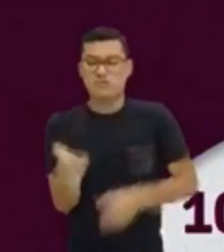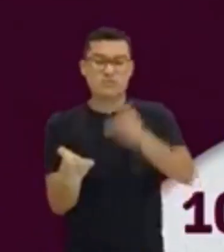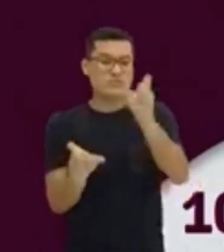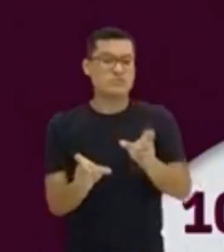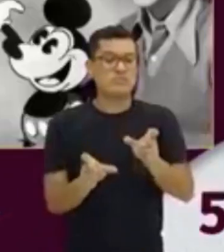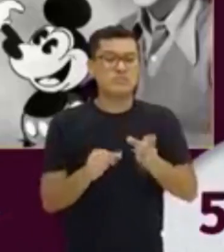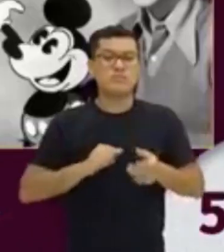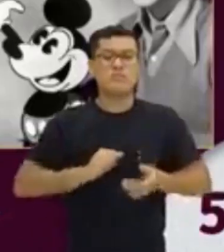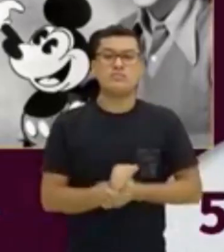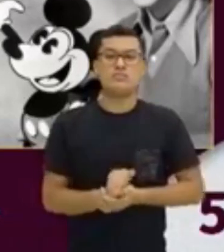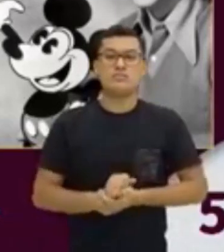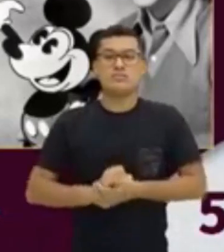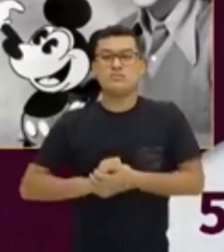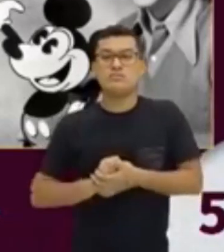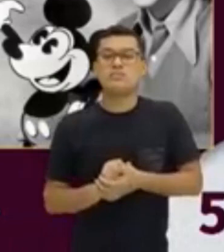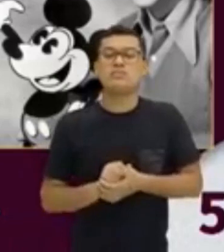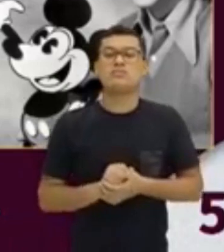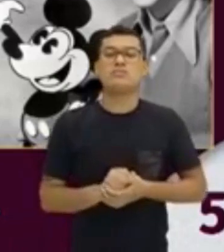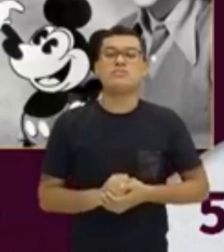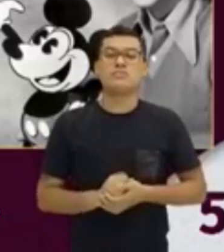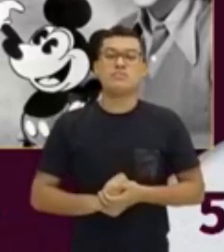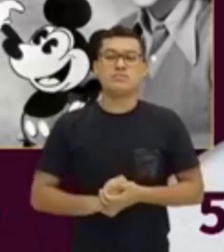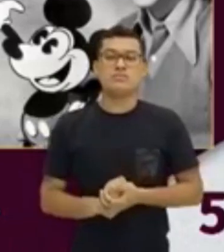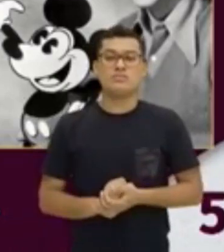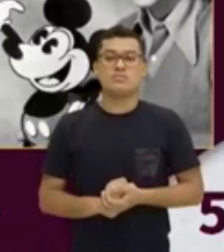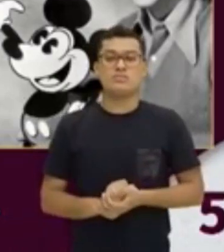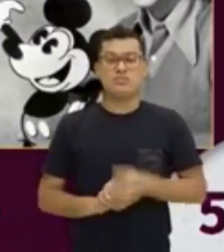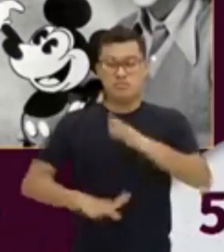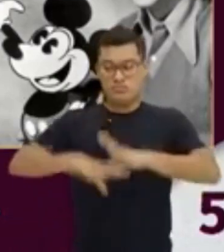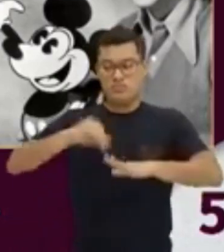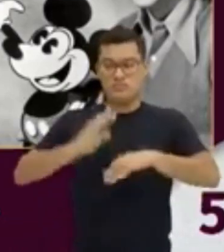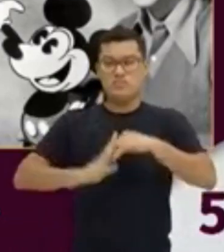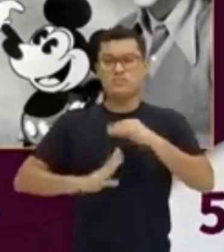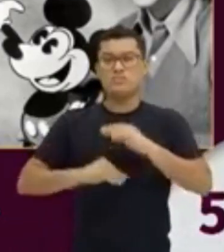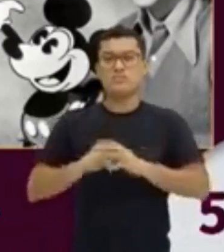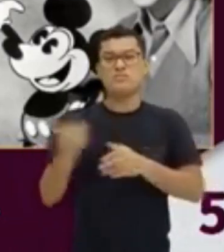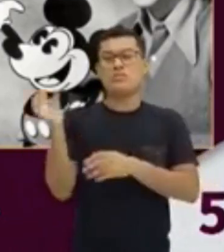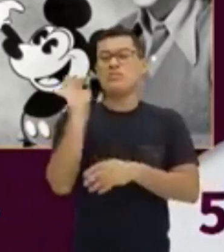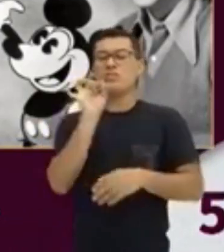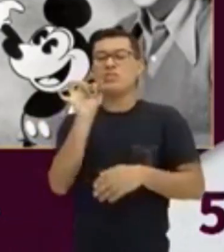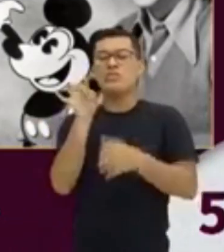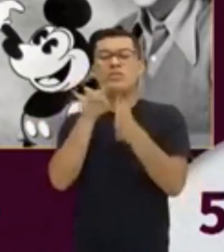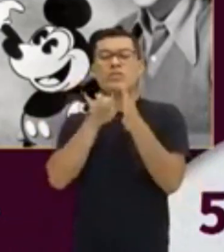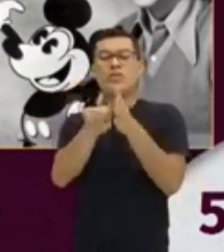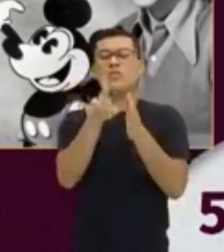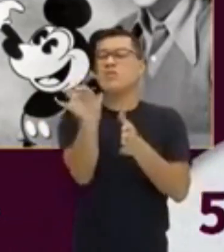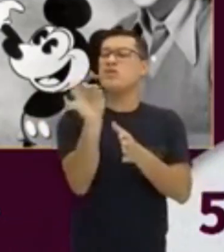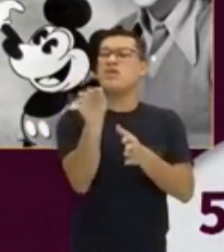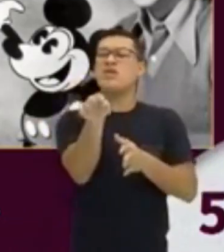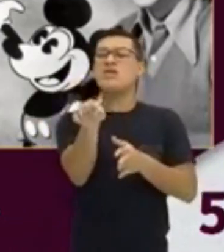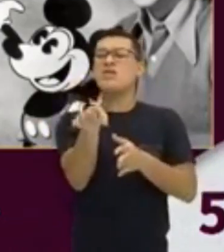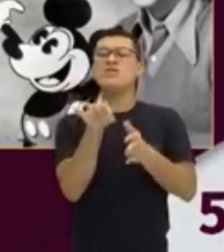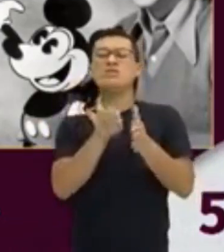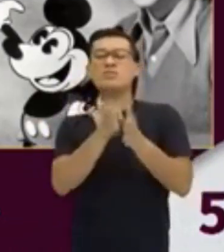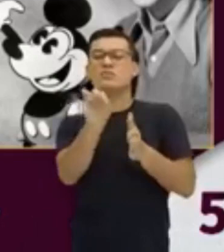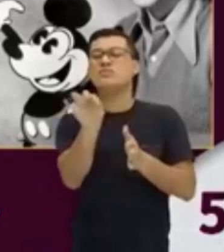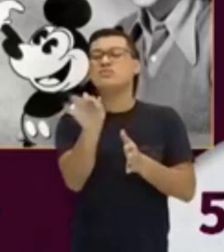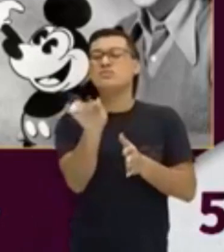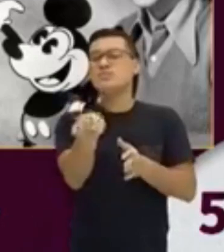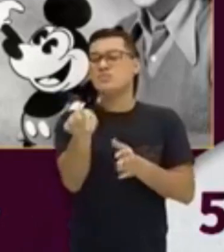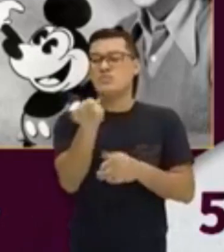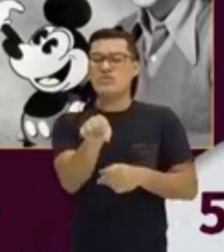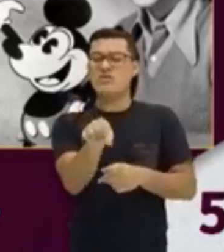de... Opa! Um guia que fala dessa maneira. Who is he? A gente pergunta para ele. Quem é ele? Quem é isso aqui?